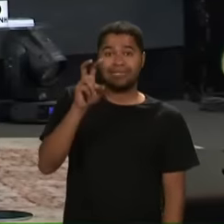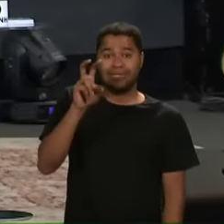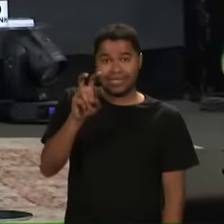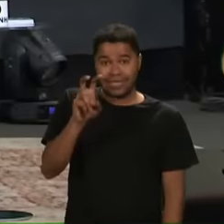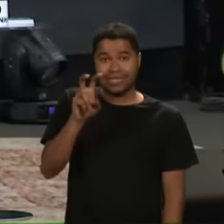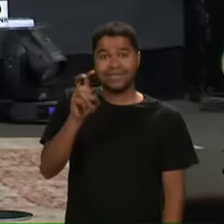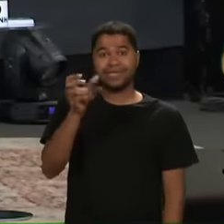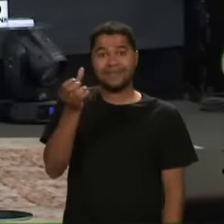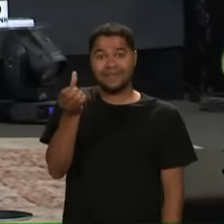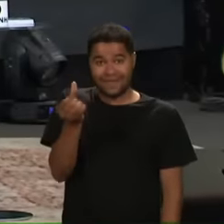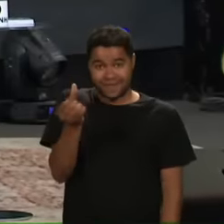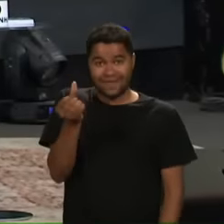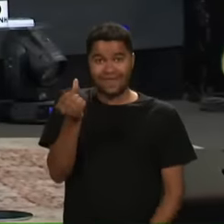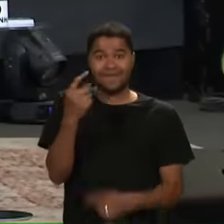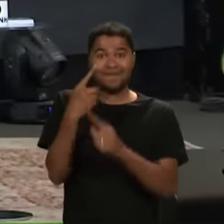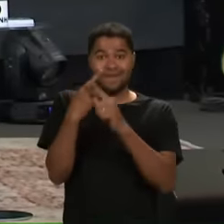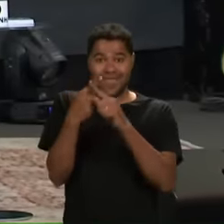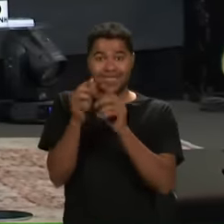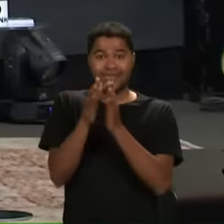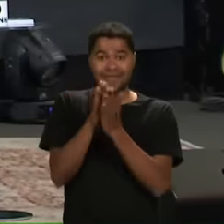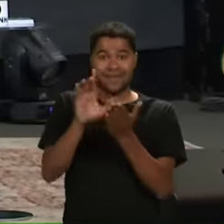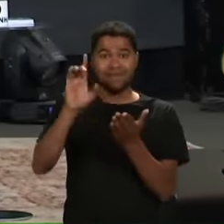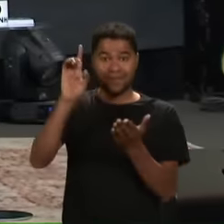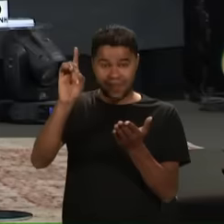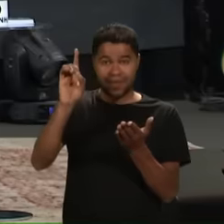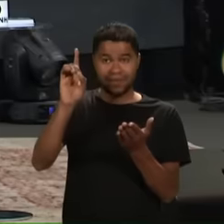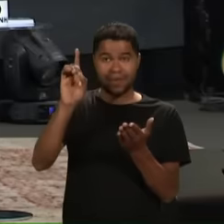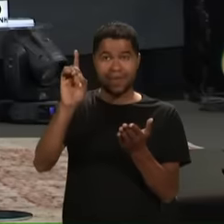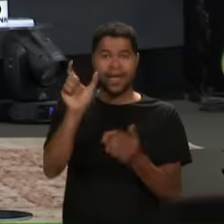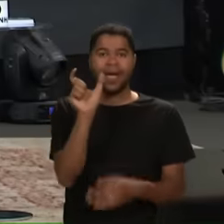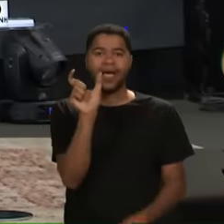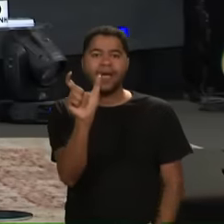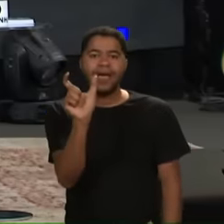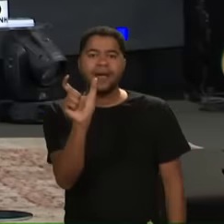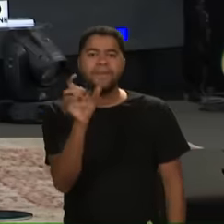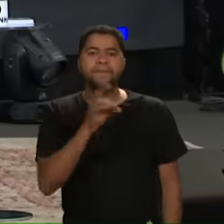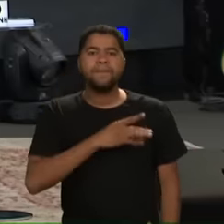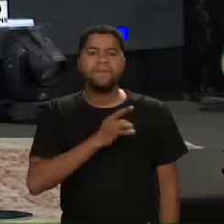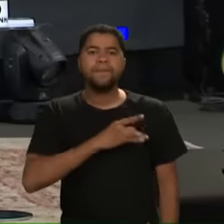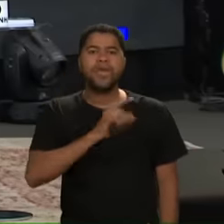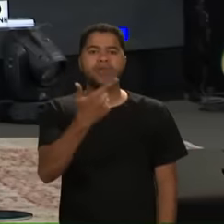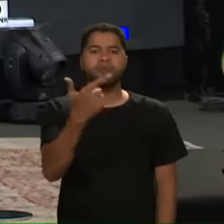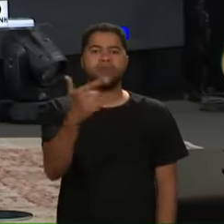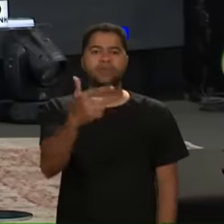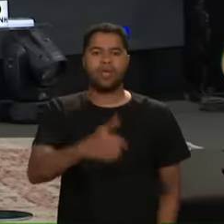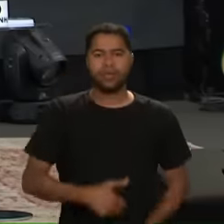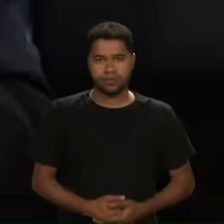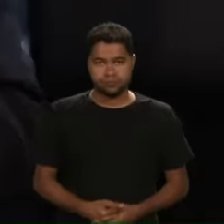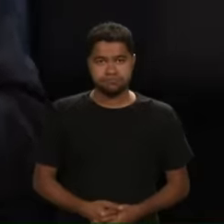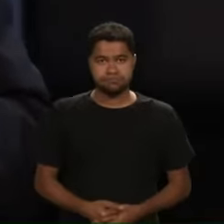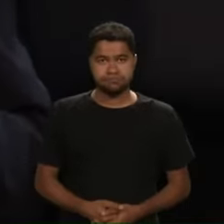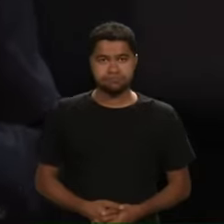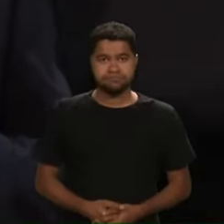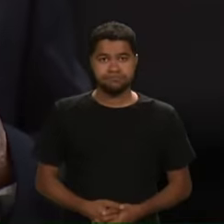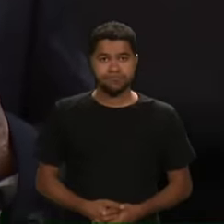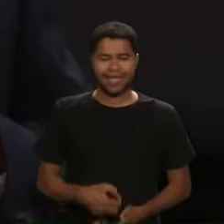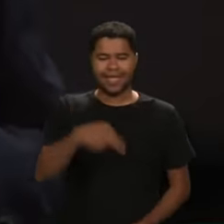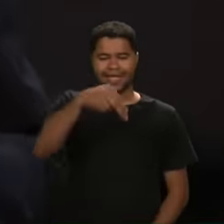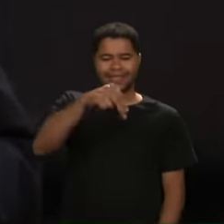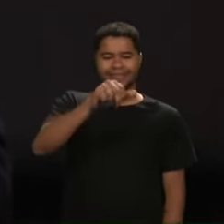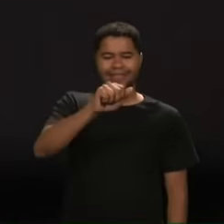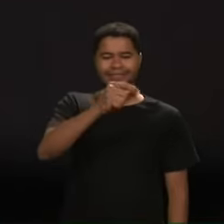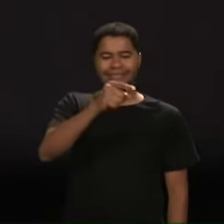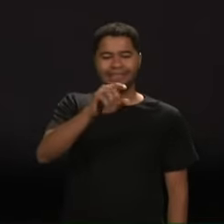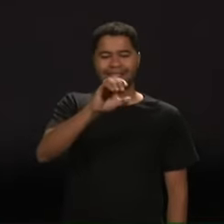356 vezes na Bíblia Uma expressão Não temas Há um não temas